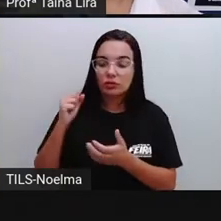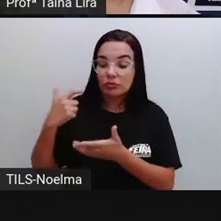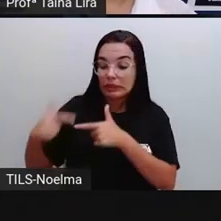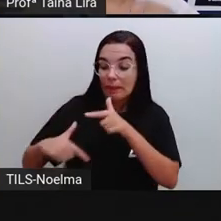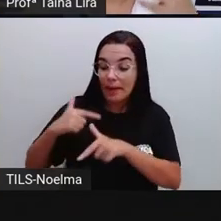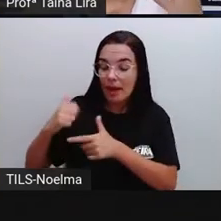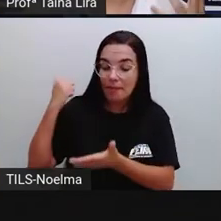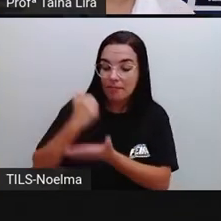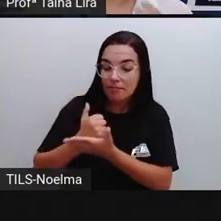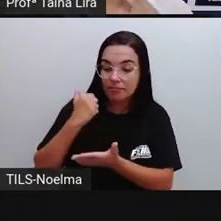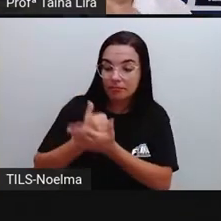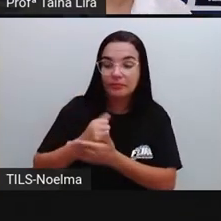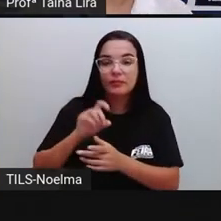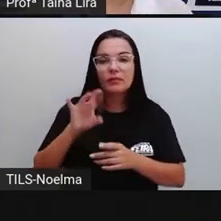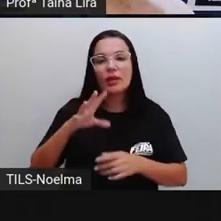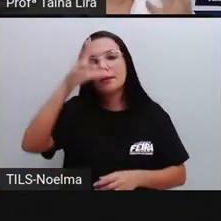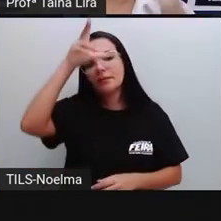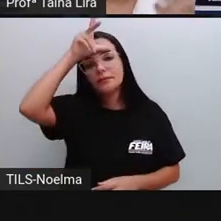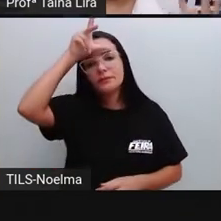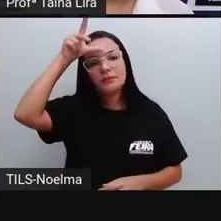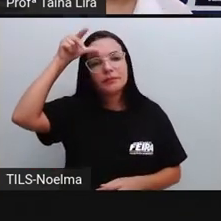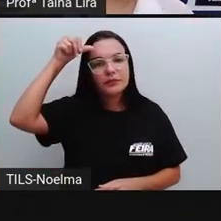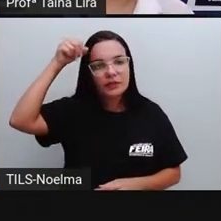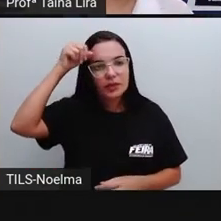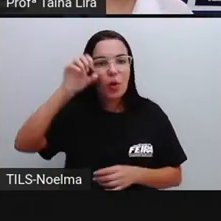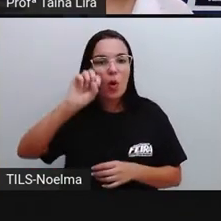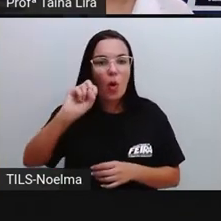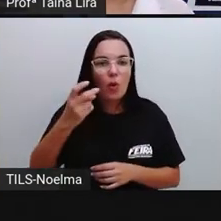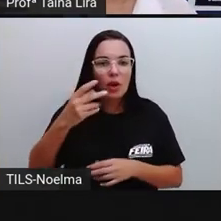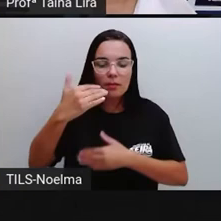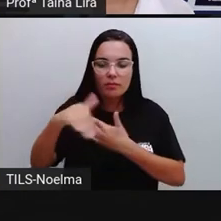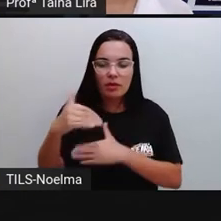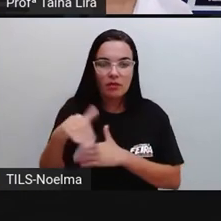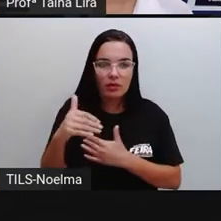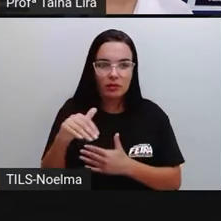através aí de uma seleção, tá bom?